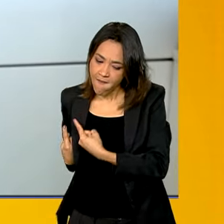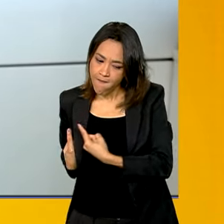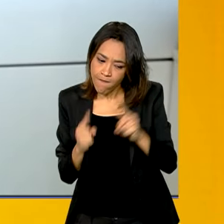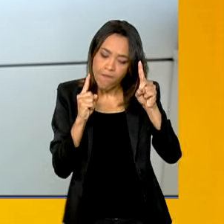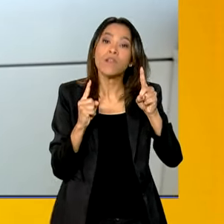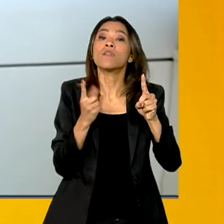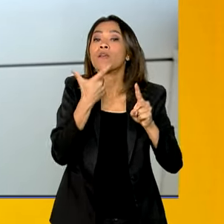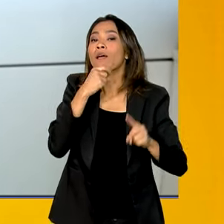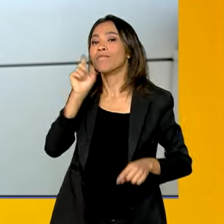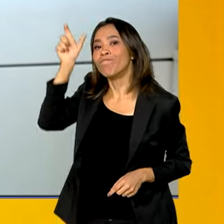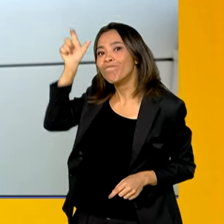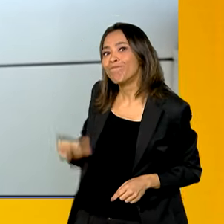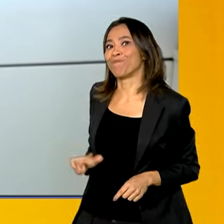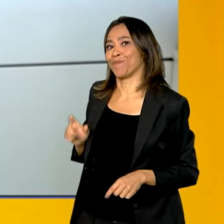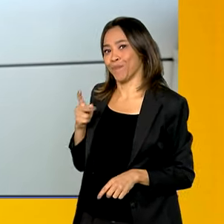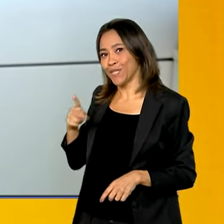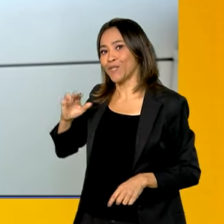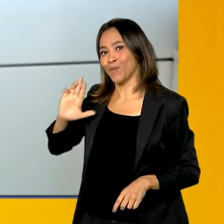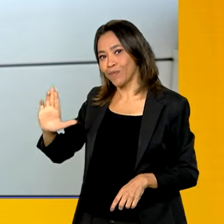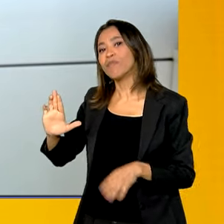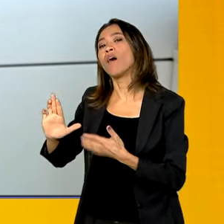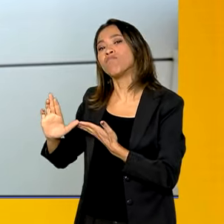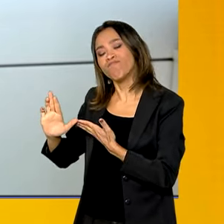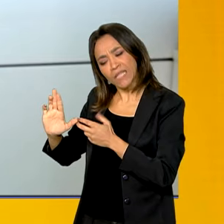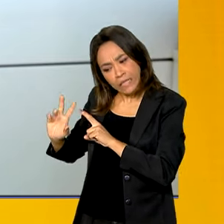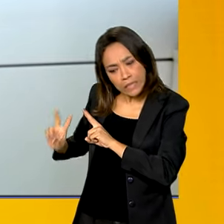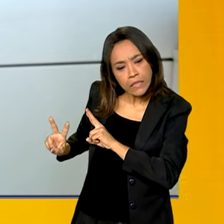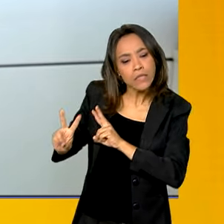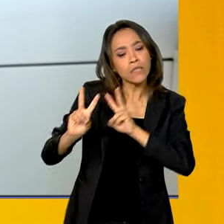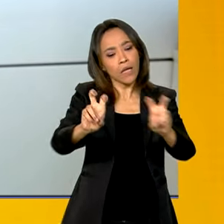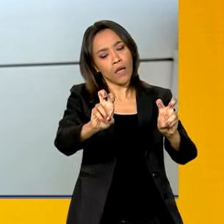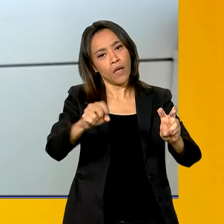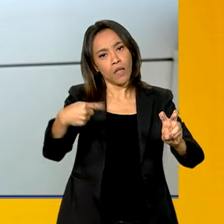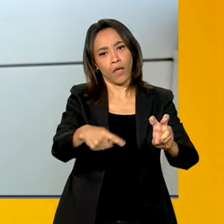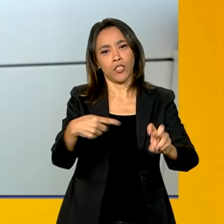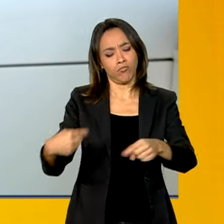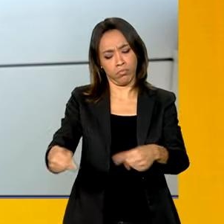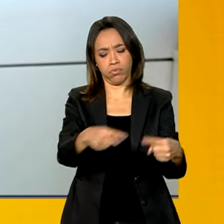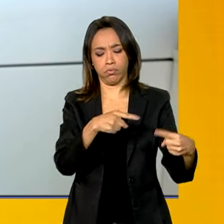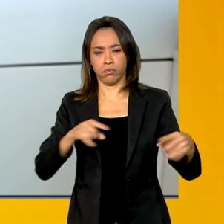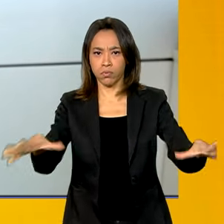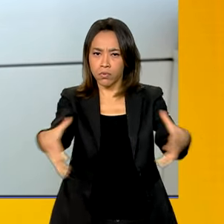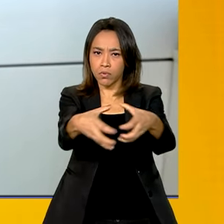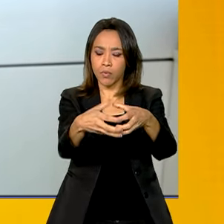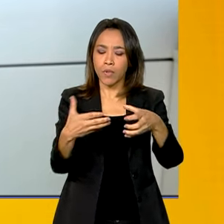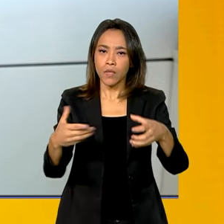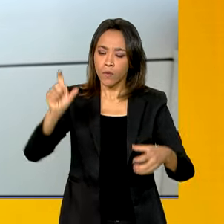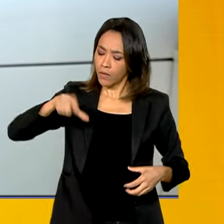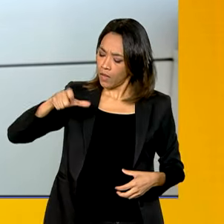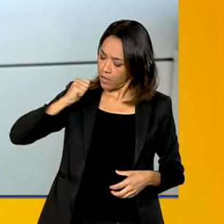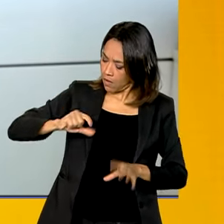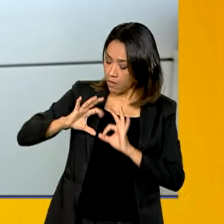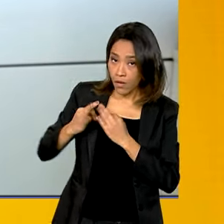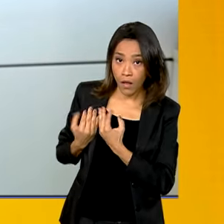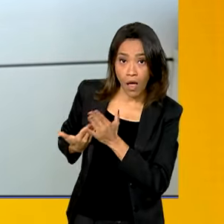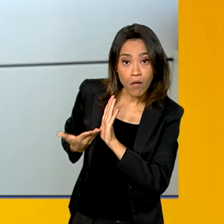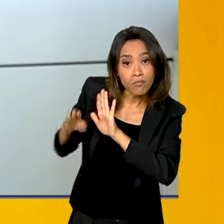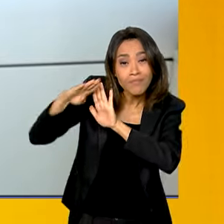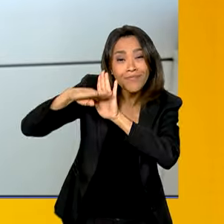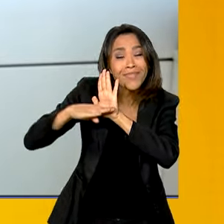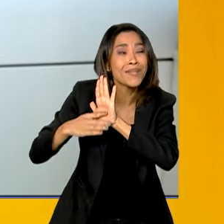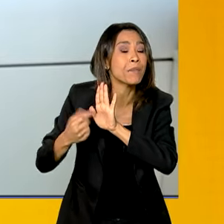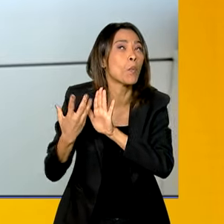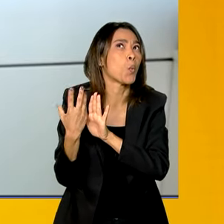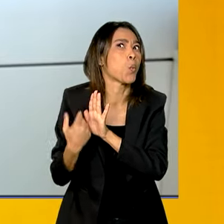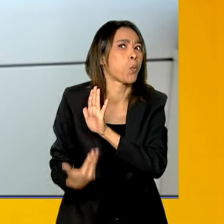que levou essa temática para ser discutida dentro do G20. E o Bolsa Família, ele é um programa que ele é muito